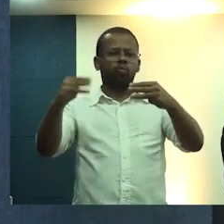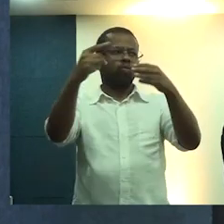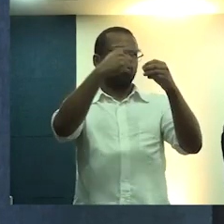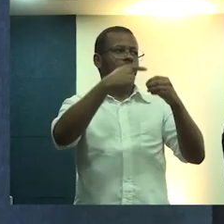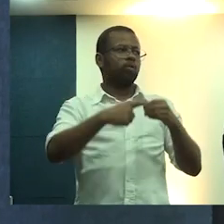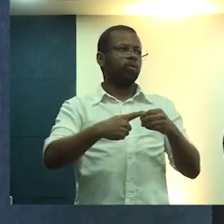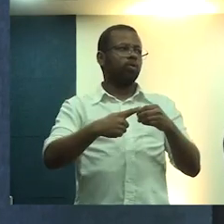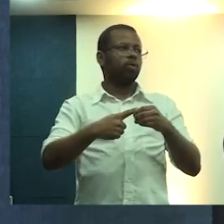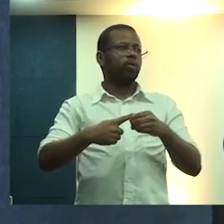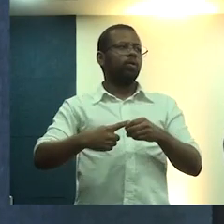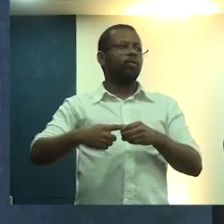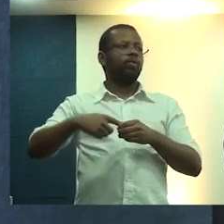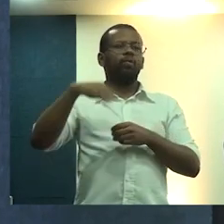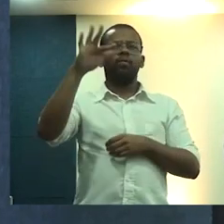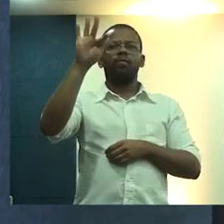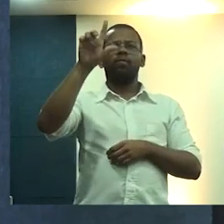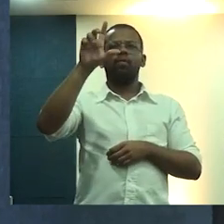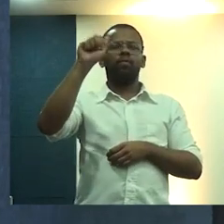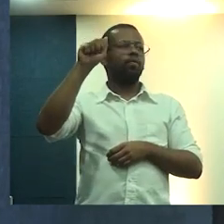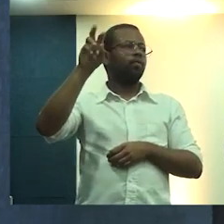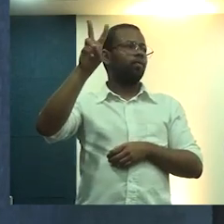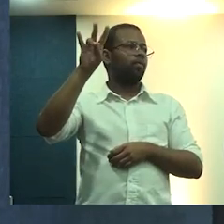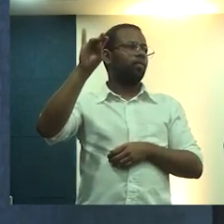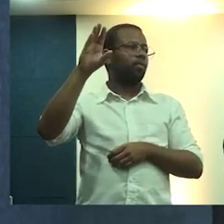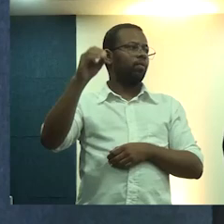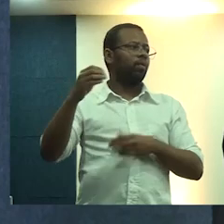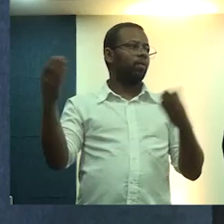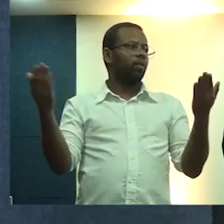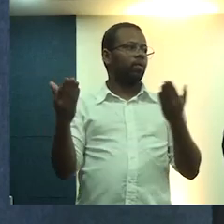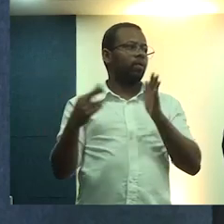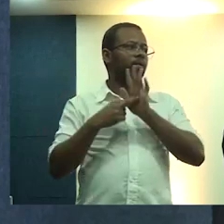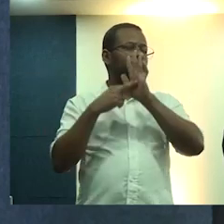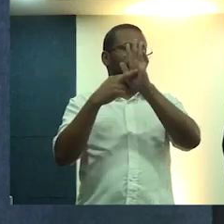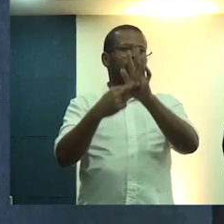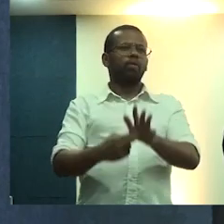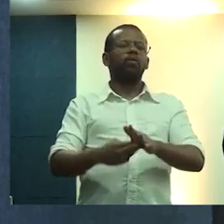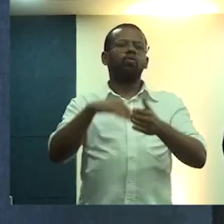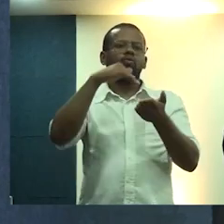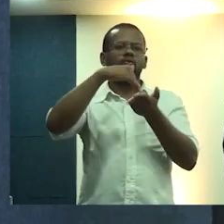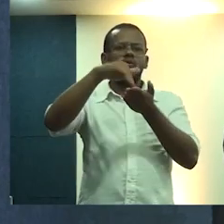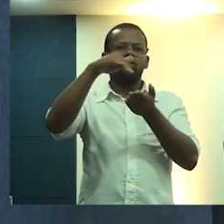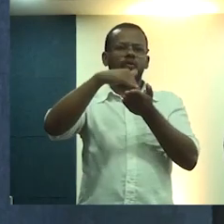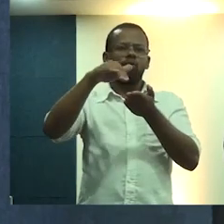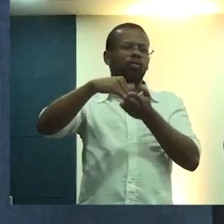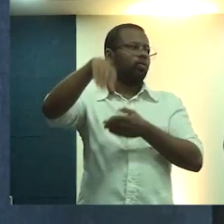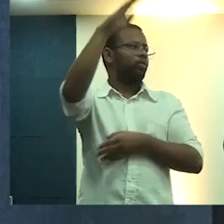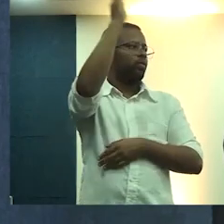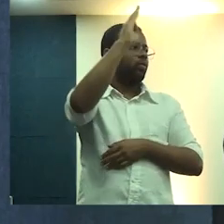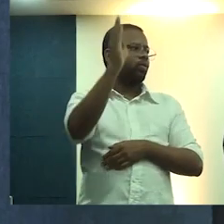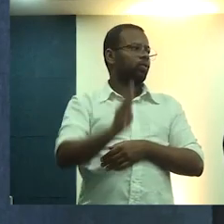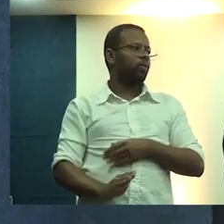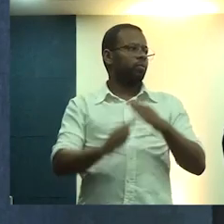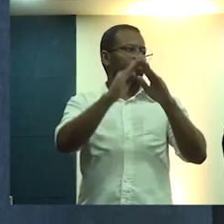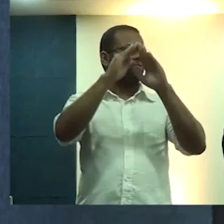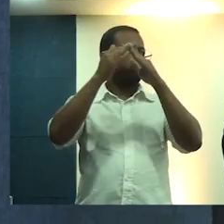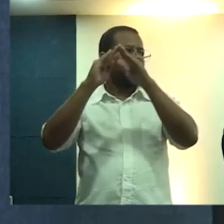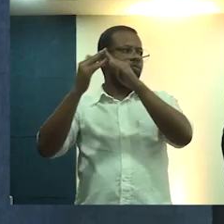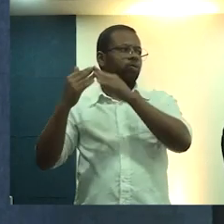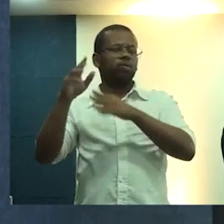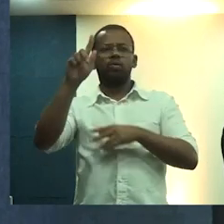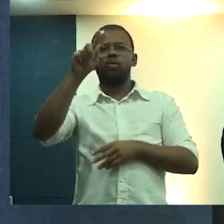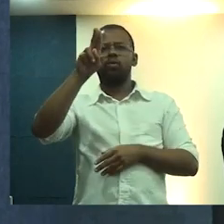Cidades, o senhor Flávio Tavares, neste ato representando o secretário nacional de Periferias,